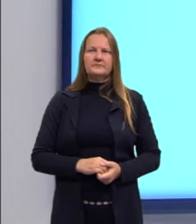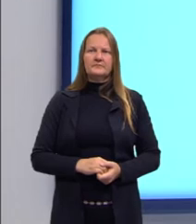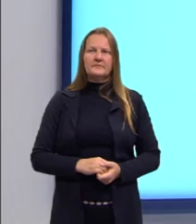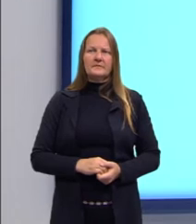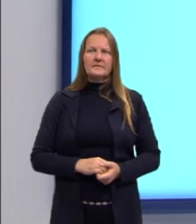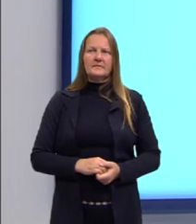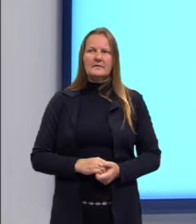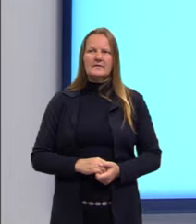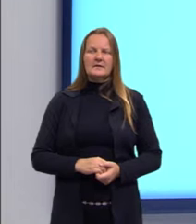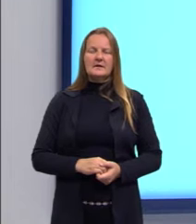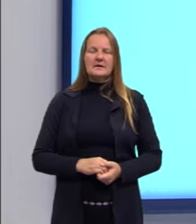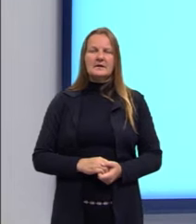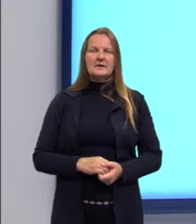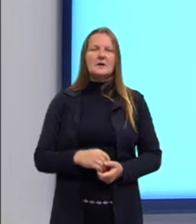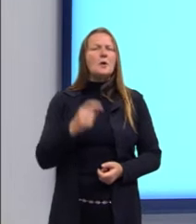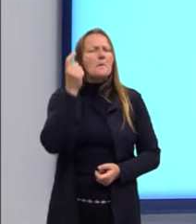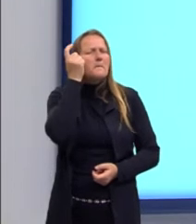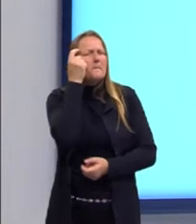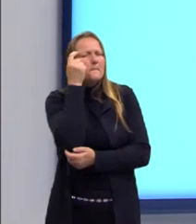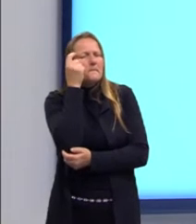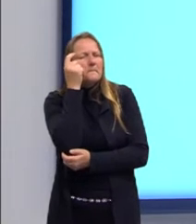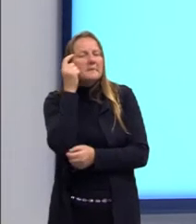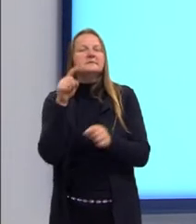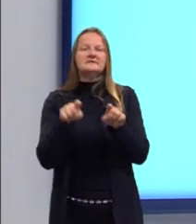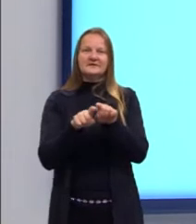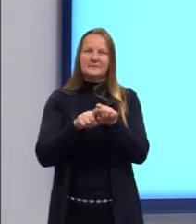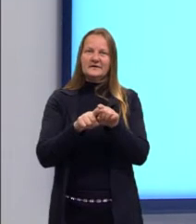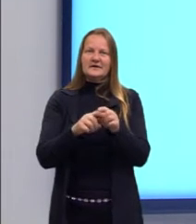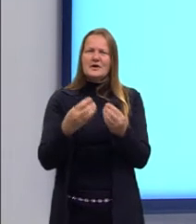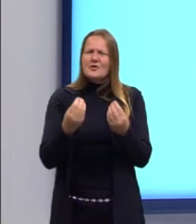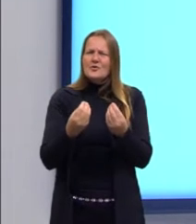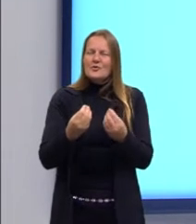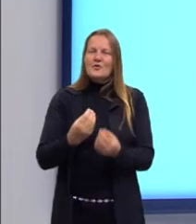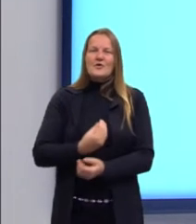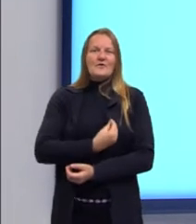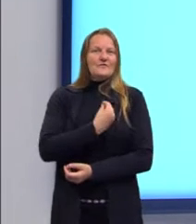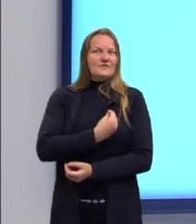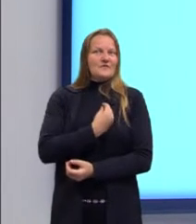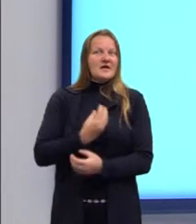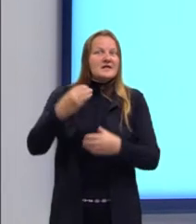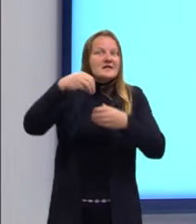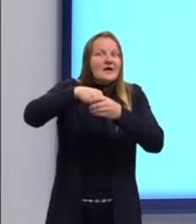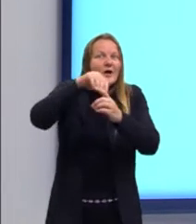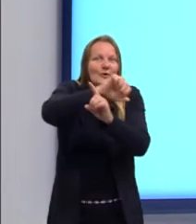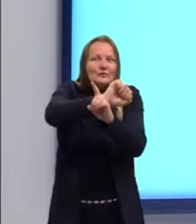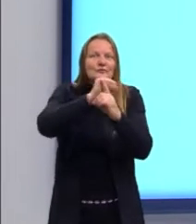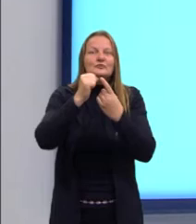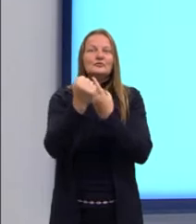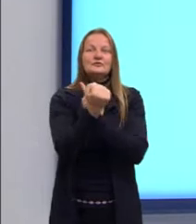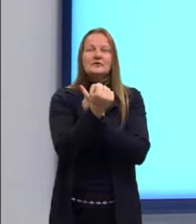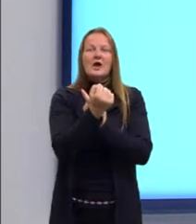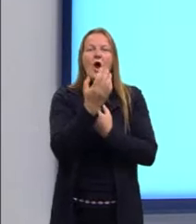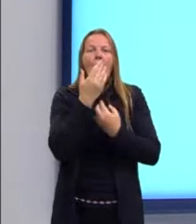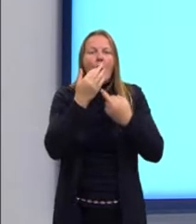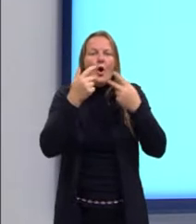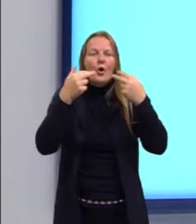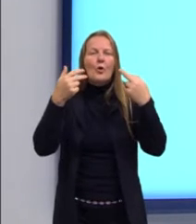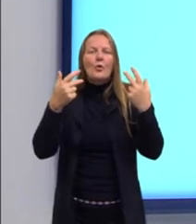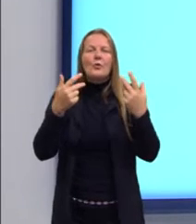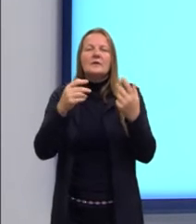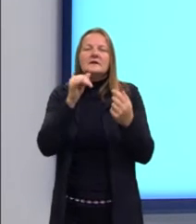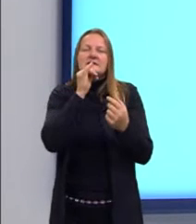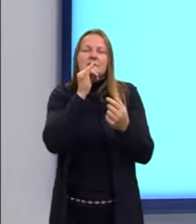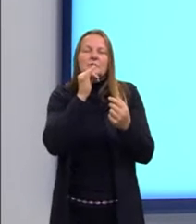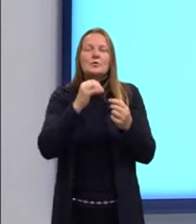Então, só para pensar também, né? Então, viver em uma sociedade com menos pobreza,